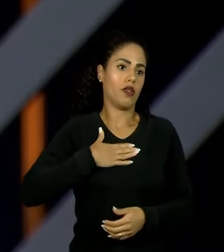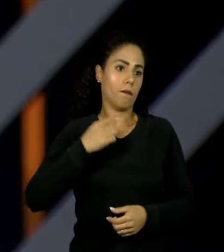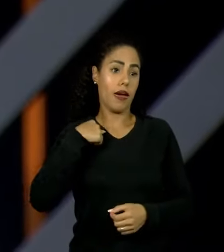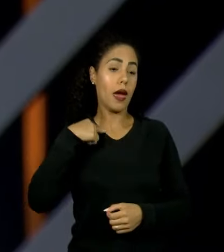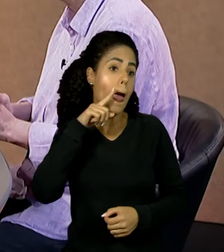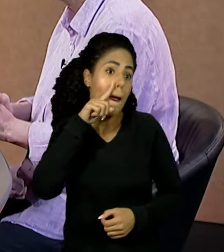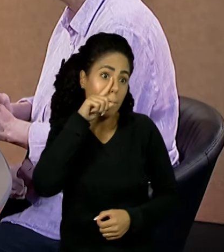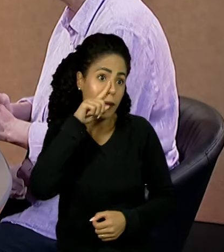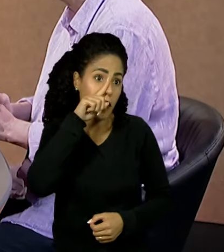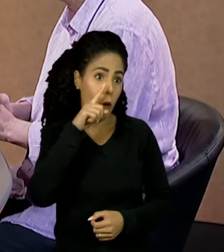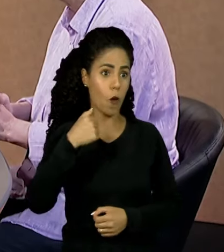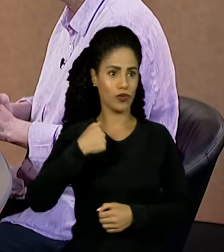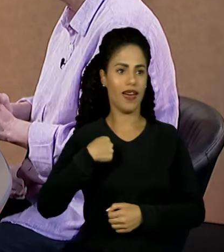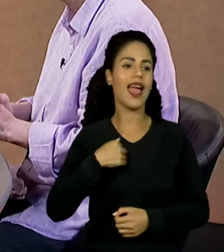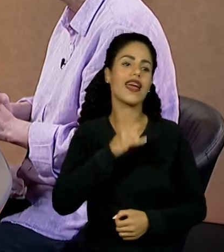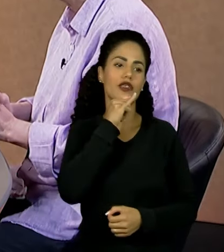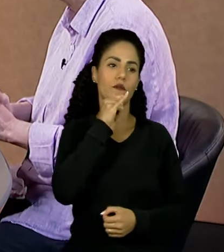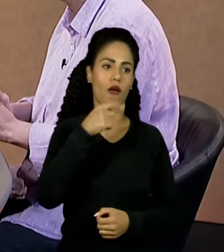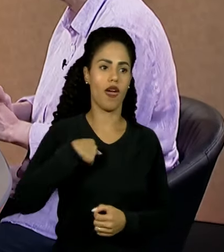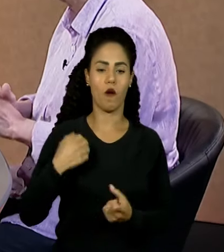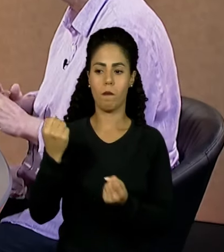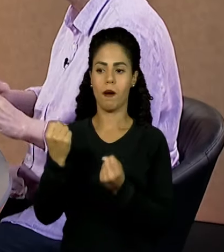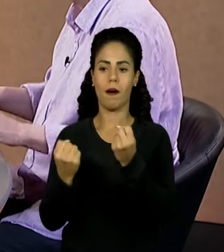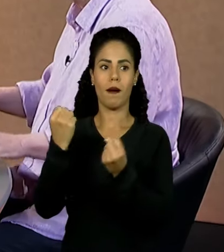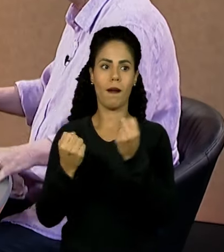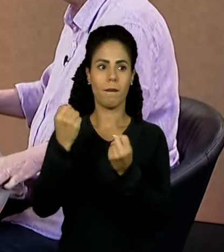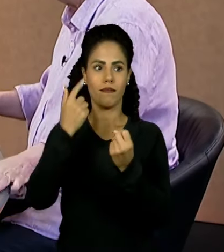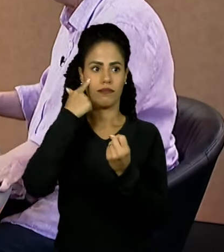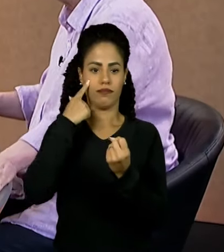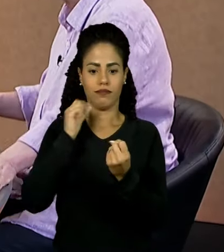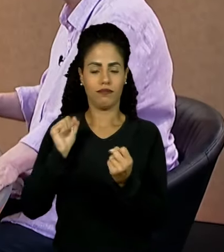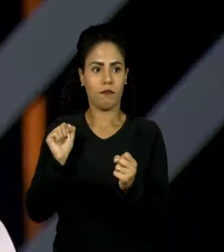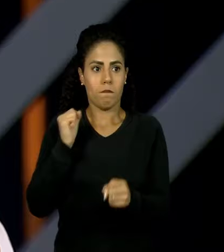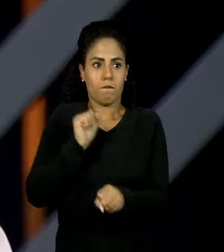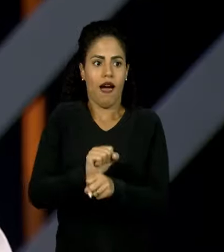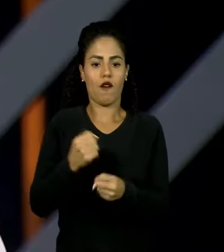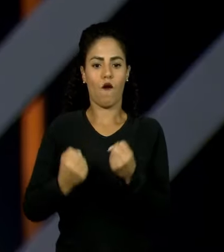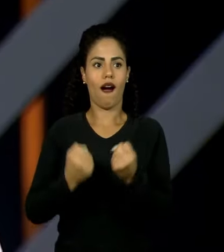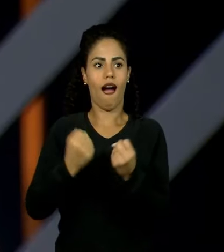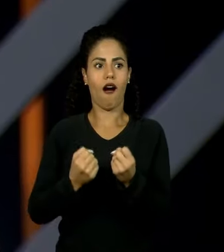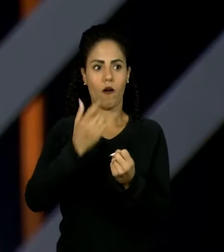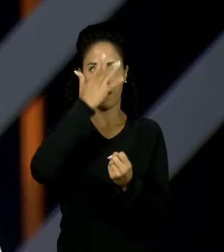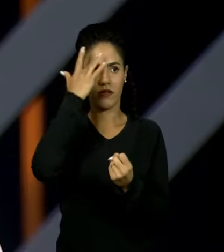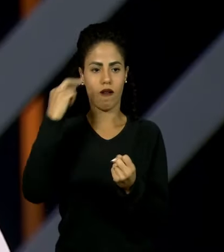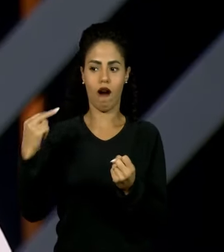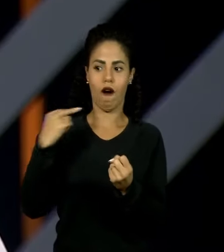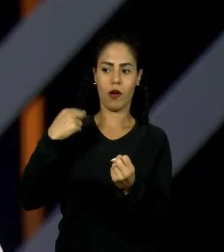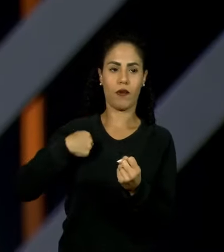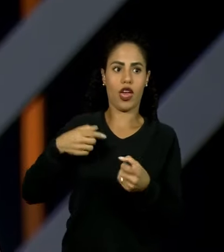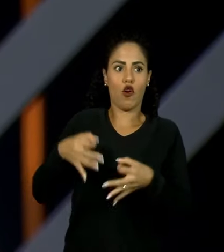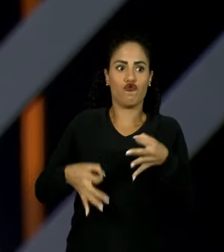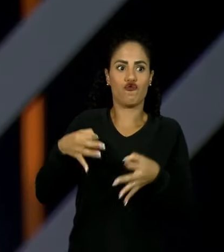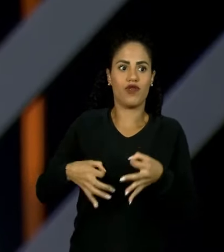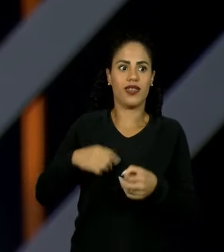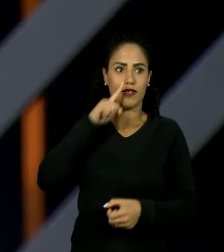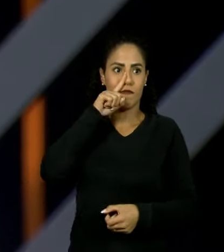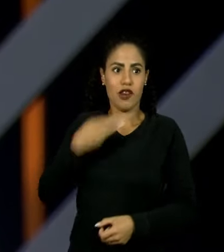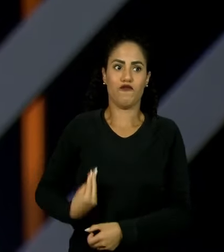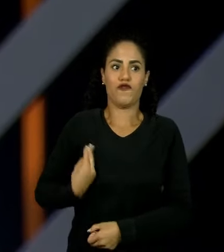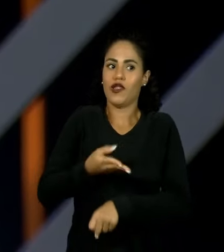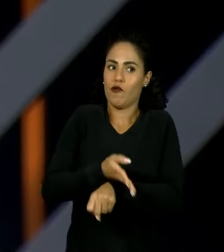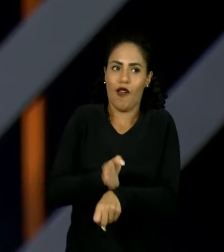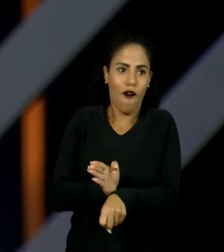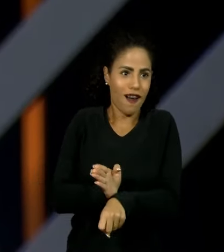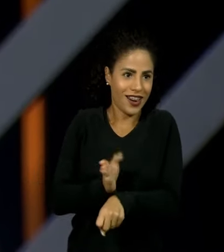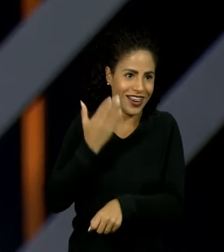a cada farol que eu paro. Eu também corro riscos que todas as pessoas correm urbanisticamente. E acho que esse não é o método, assim como para adolescentes também,